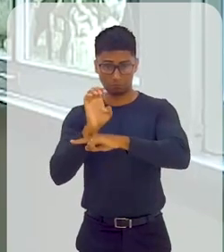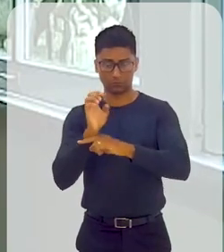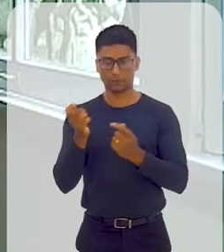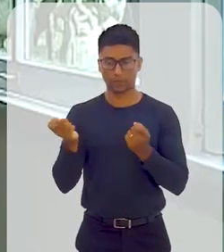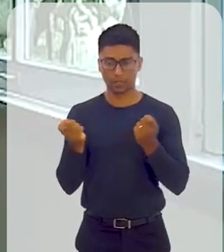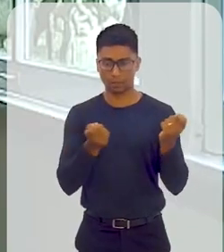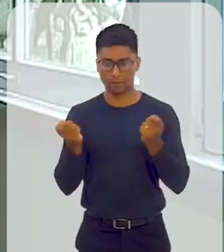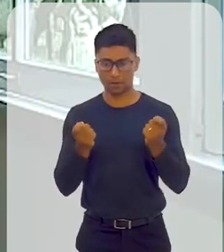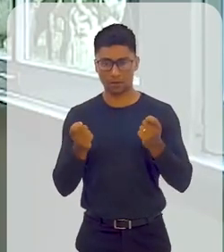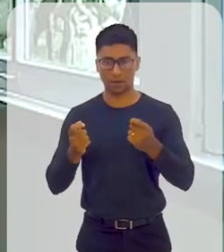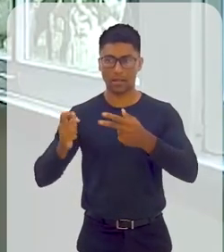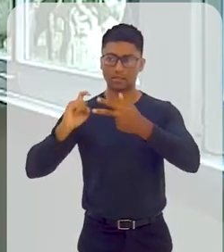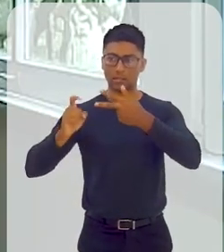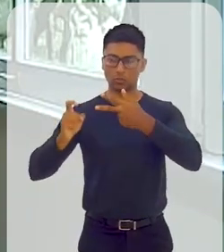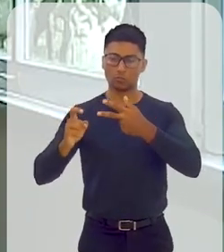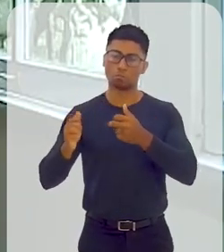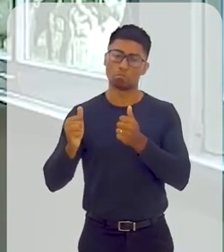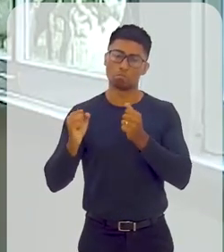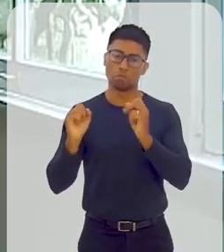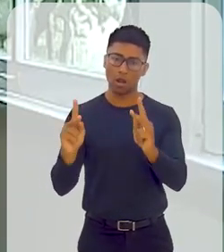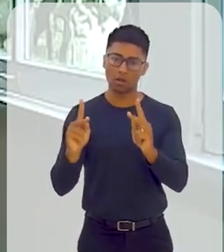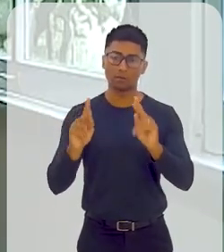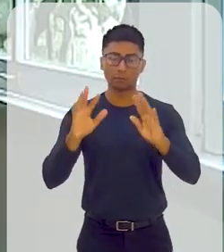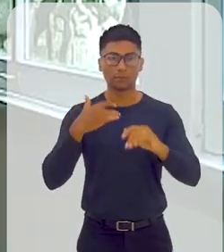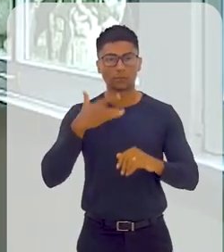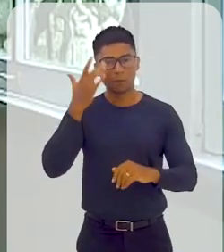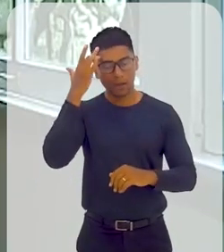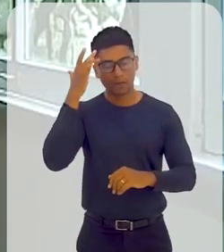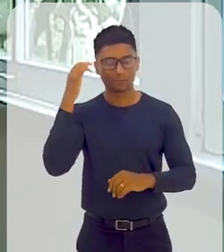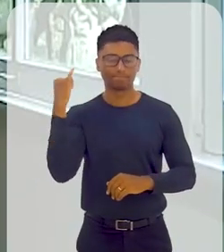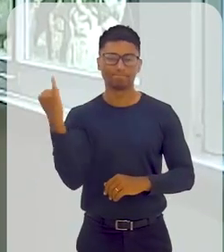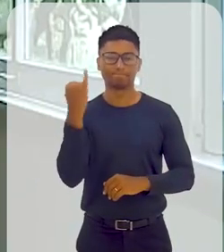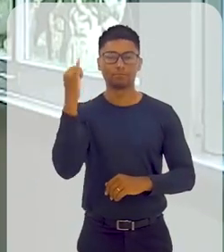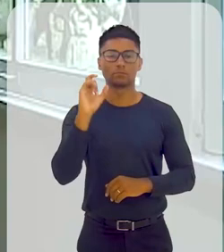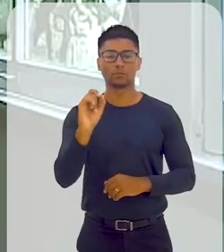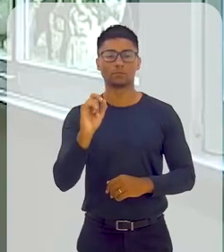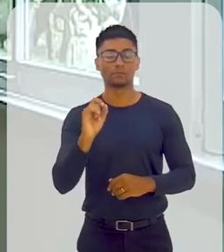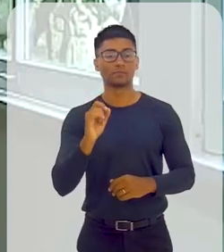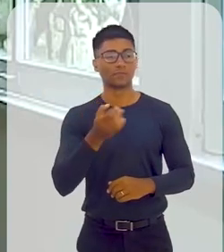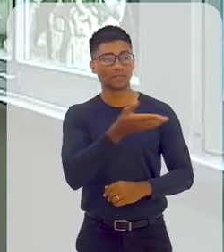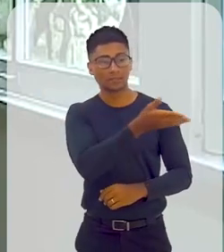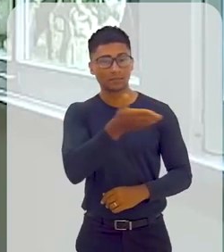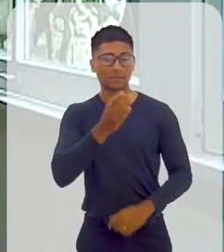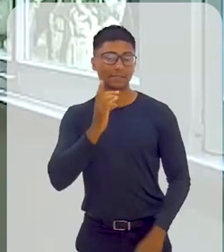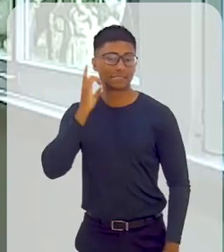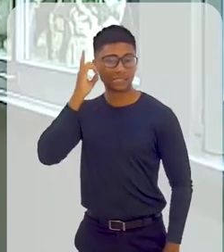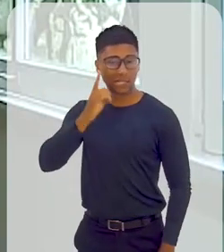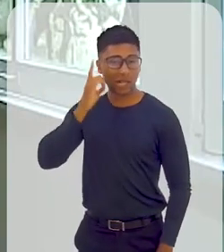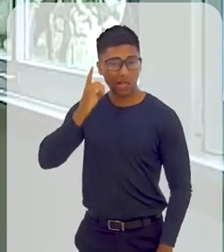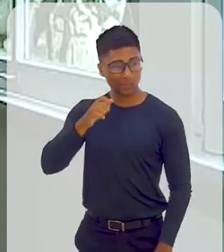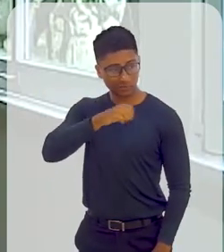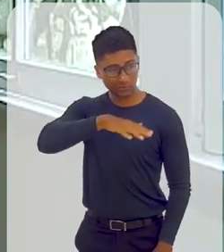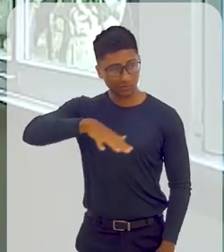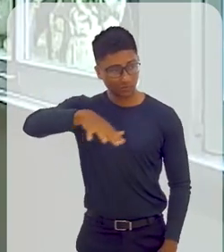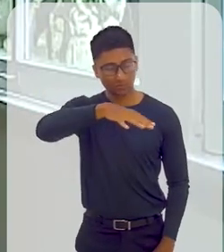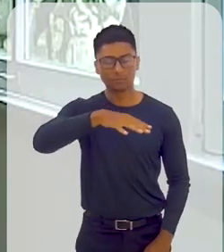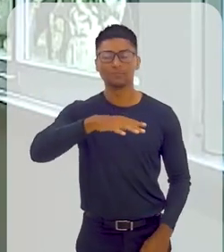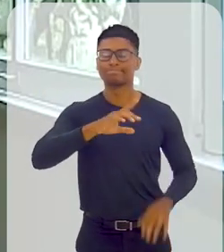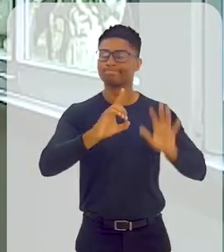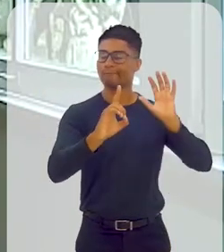administrar o Estado à parte do executivo é uma coisa, mas eu acho muito mais importante os parlamentares. Os